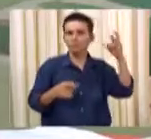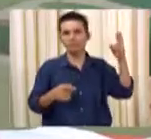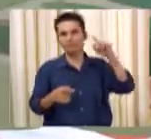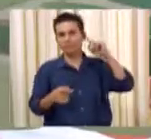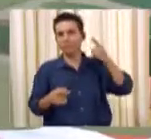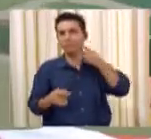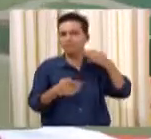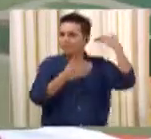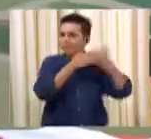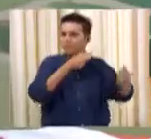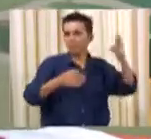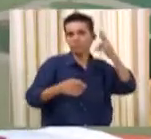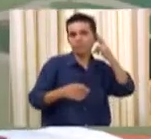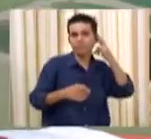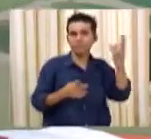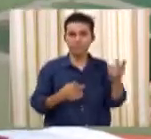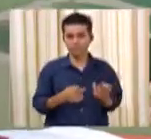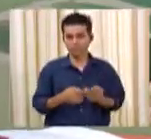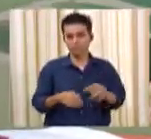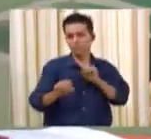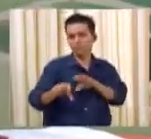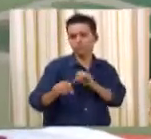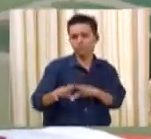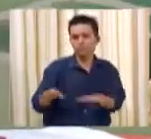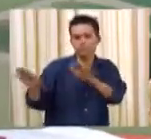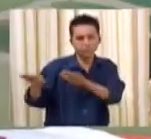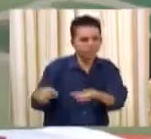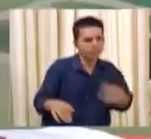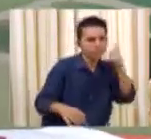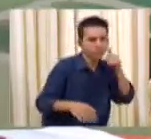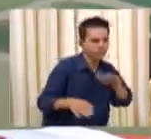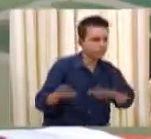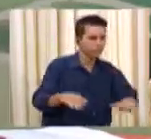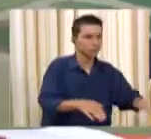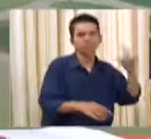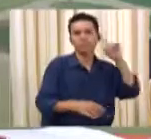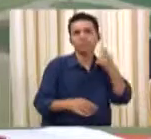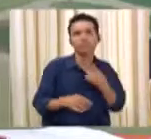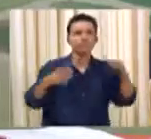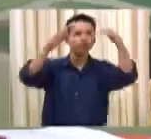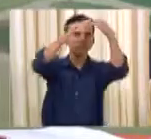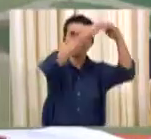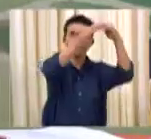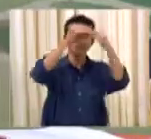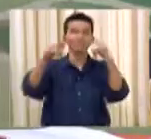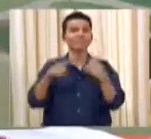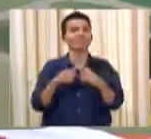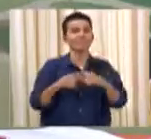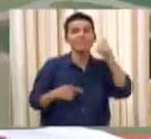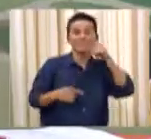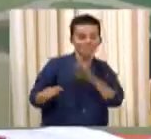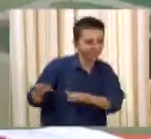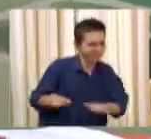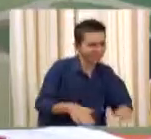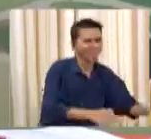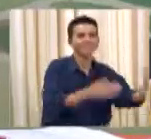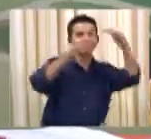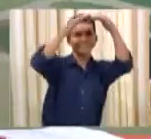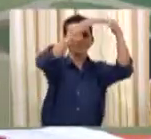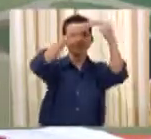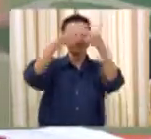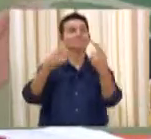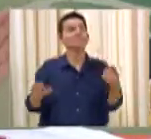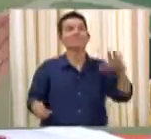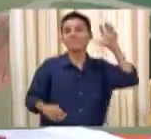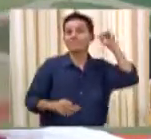audição, um pouco da audição, e dá aula para meninas surdas, aula de balé. Quer dizer, as meninas dançam, apesar de não